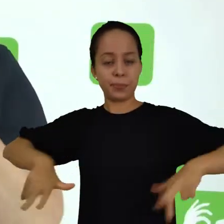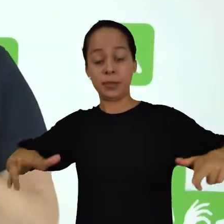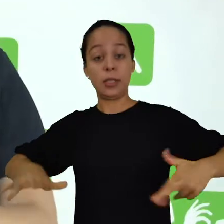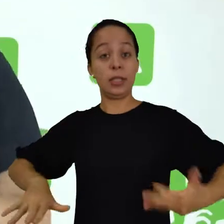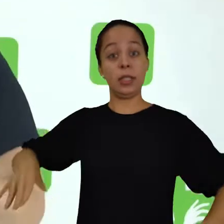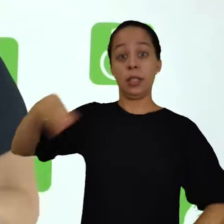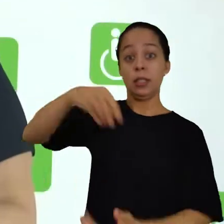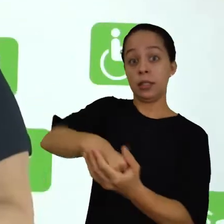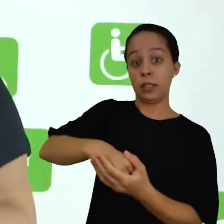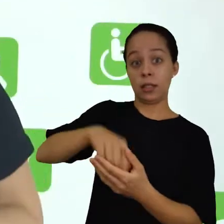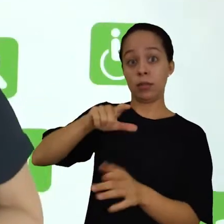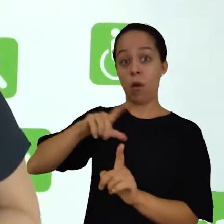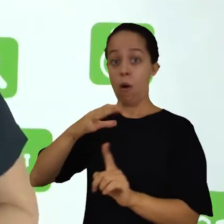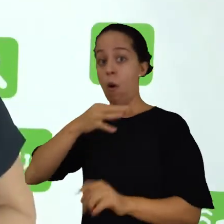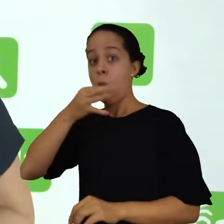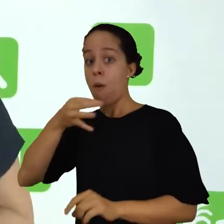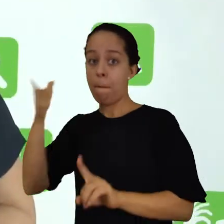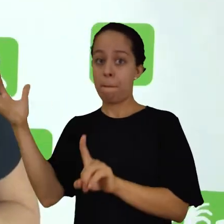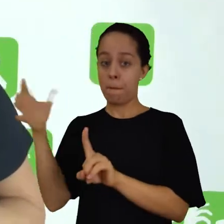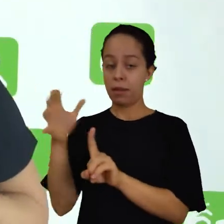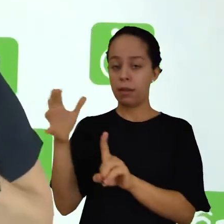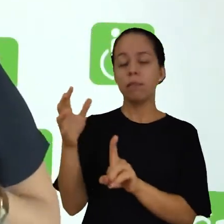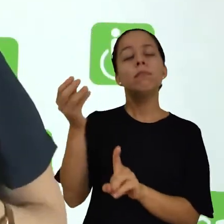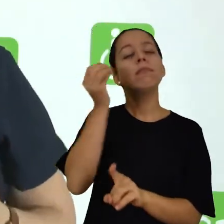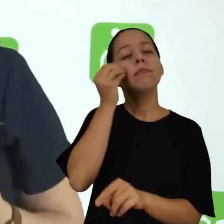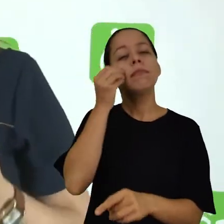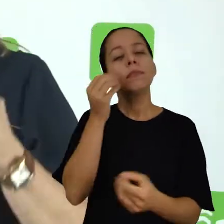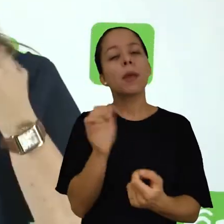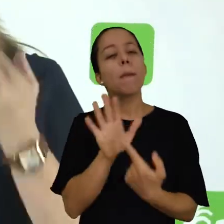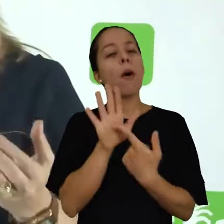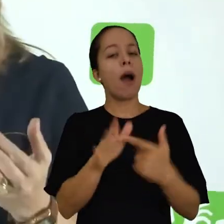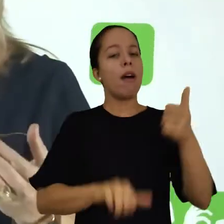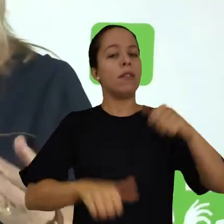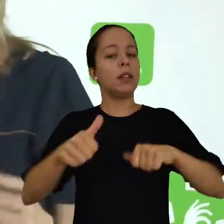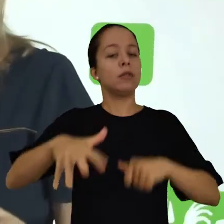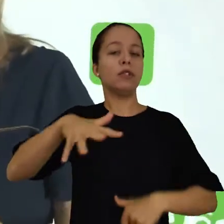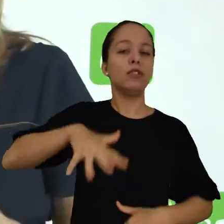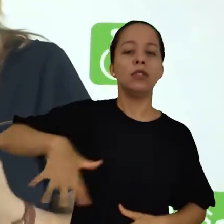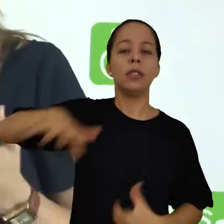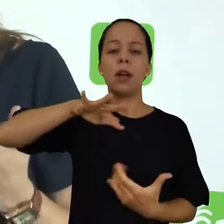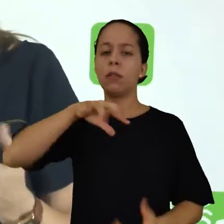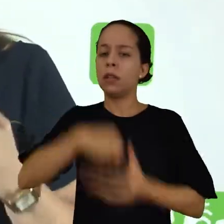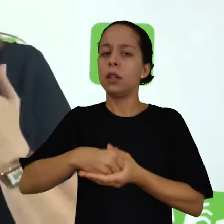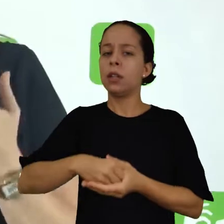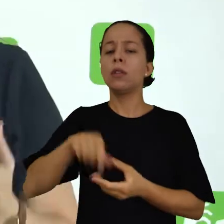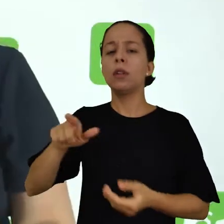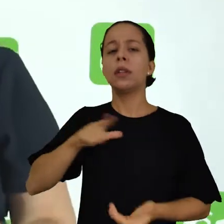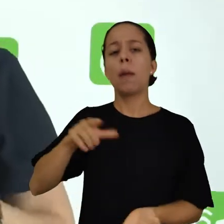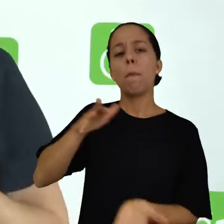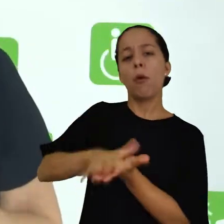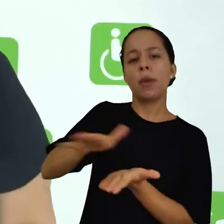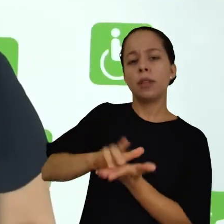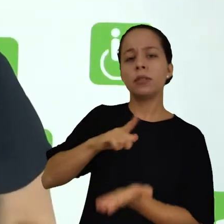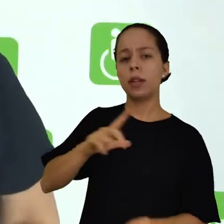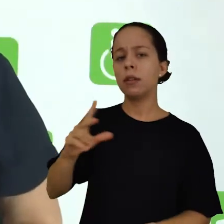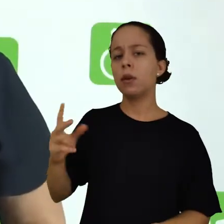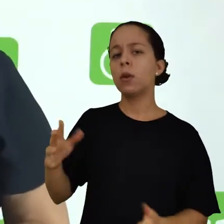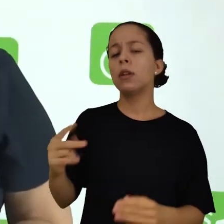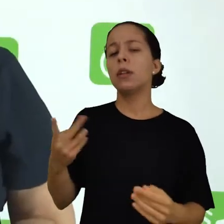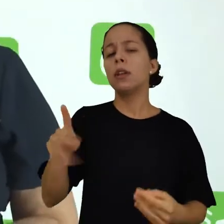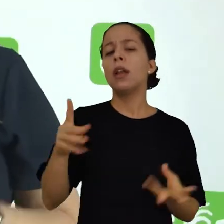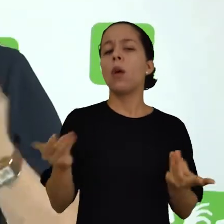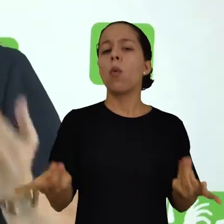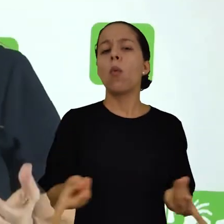ao leitor dessa resenha uma avaliação geral da qualidade da obra e da validade que ela tem.